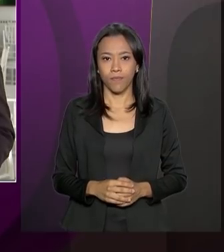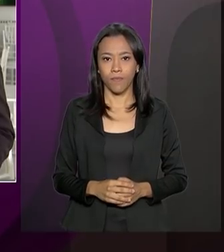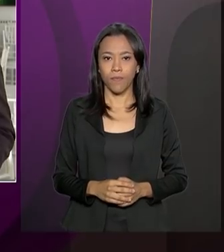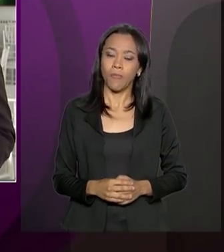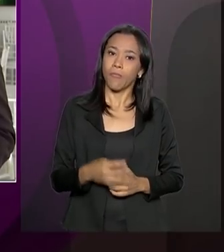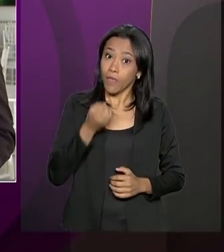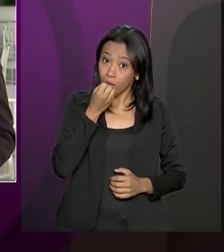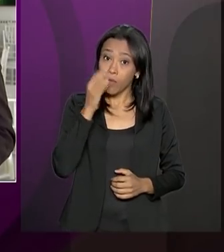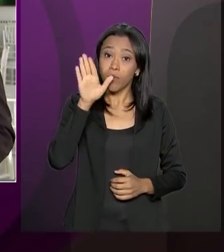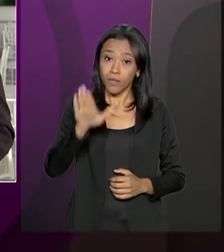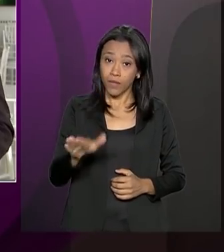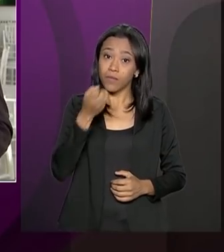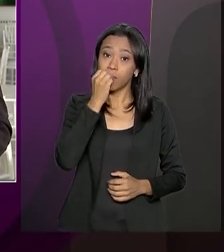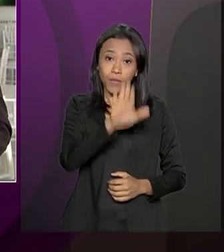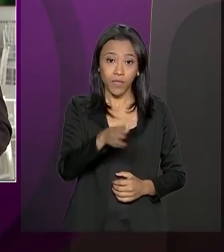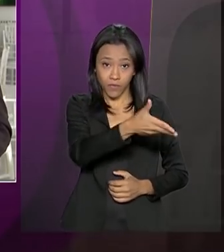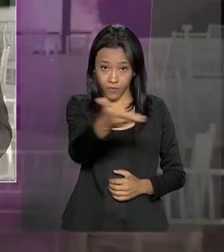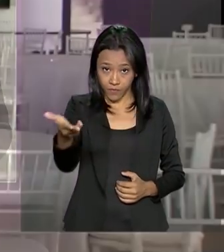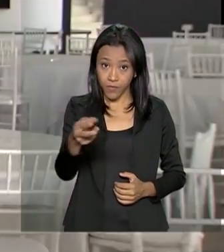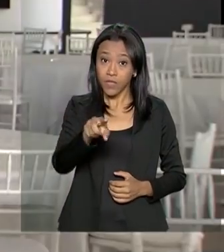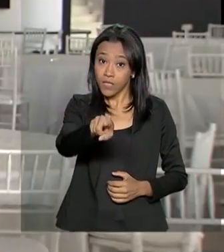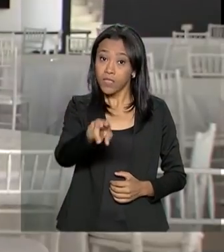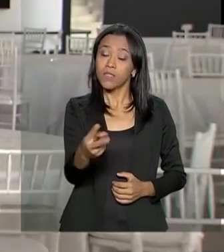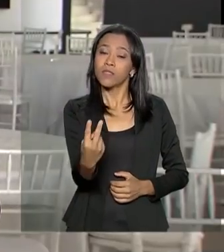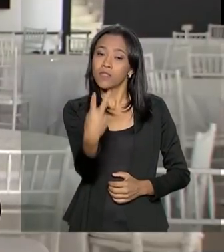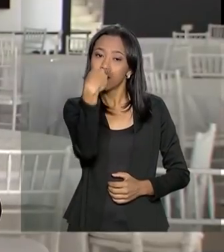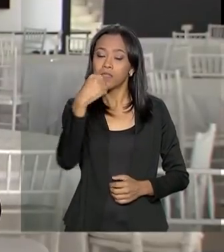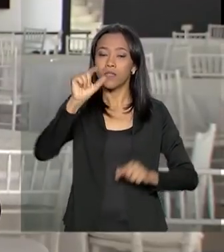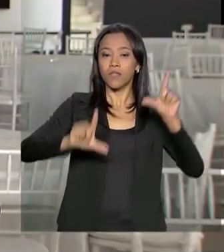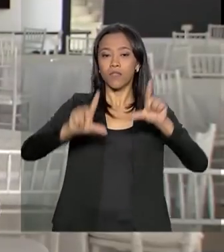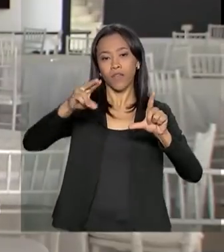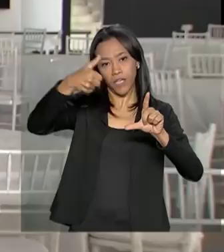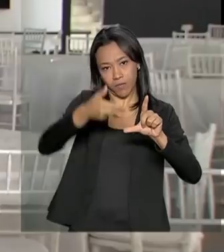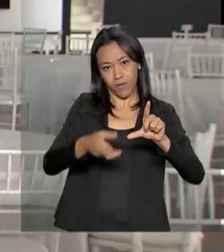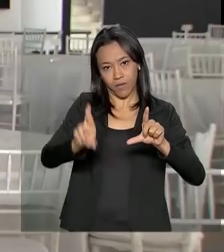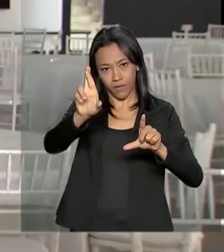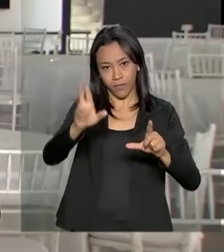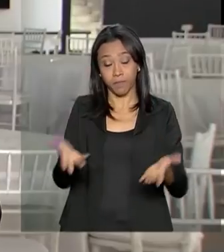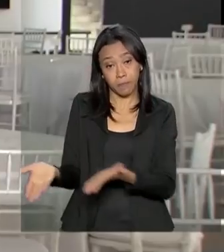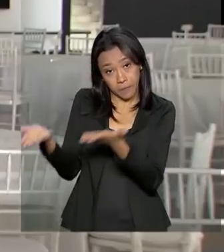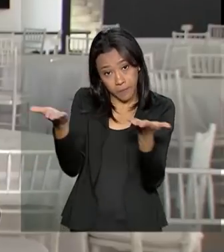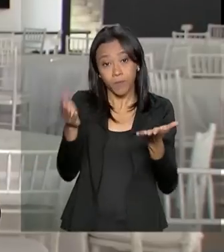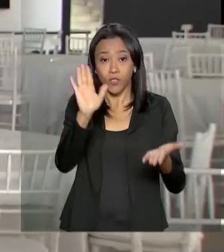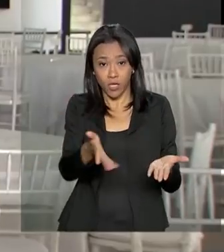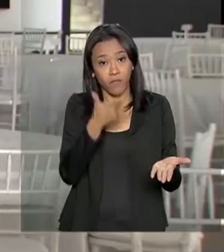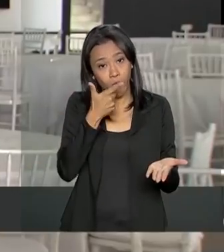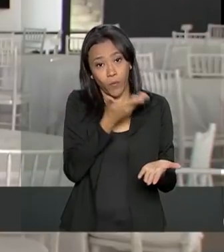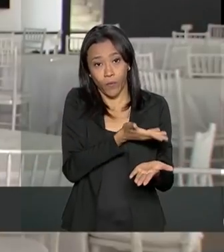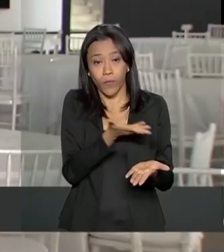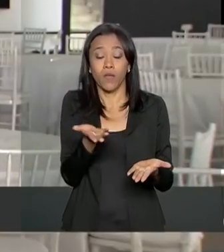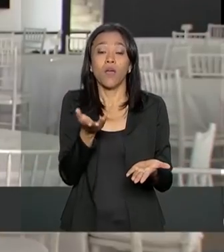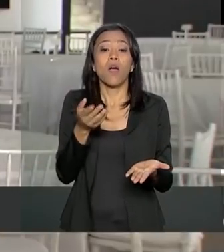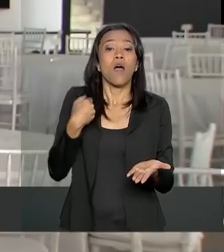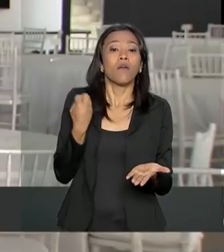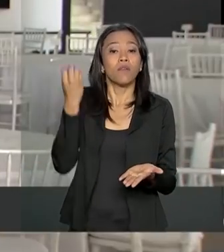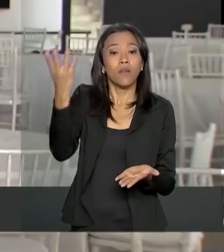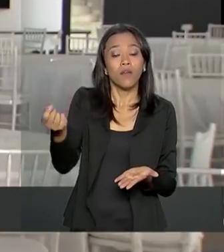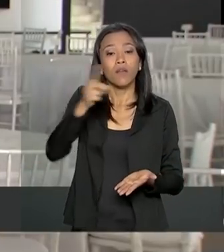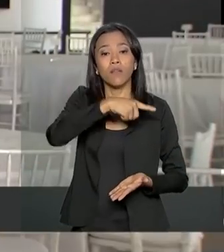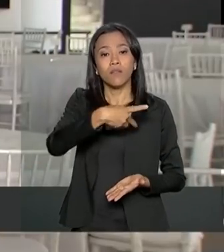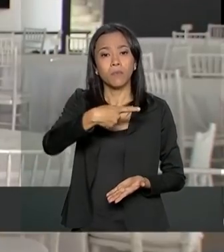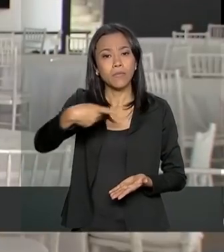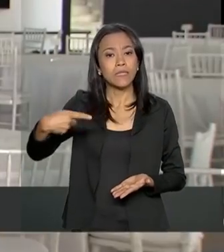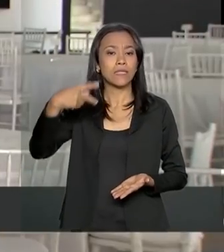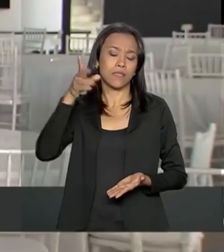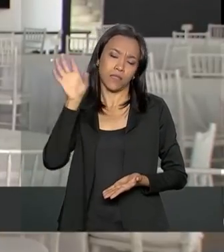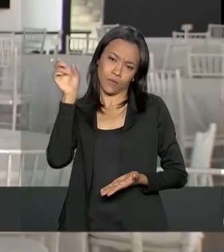Boa tarde, Luciana. Boa tarde a você que acompanha a NBR, a TV do Governo Federal. Como você mesmo disse, Luciana, com a viagem do presidente Jair Bolsonaro